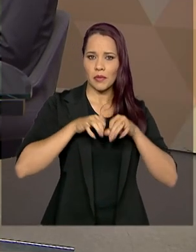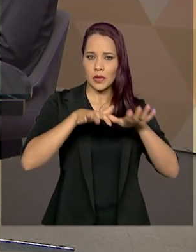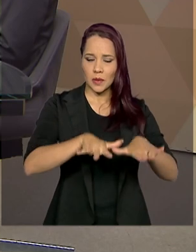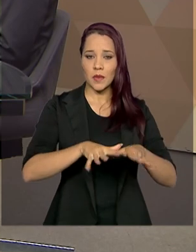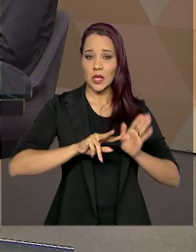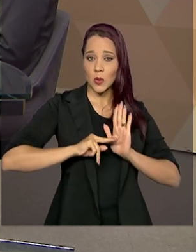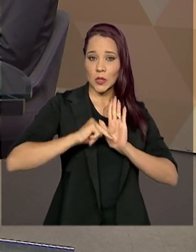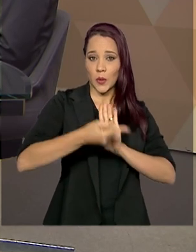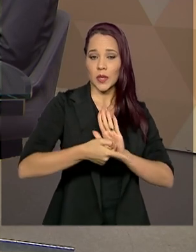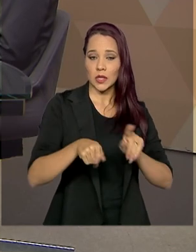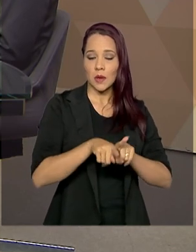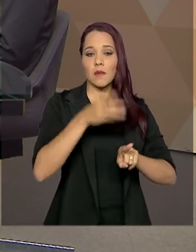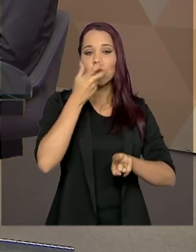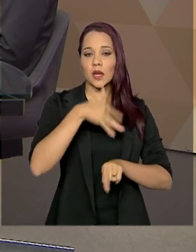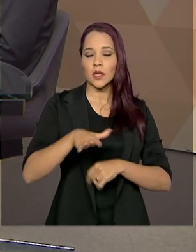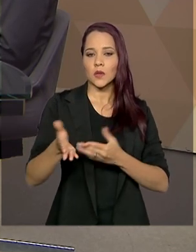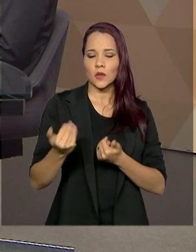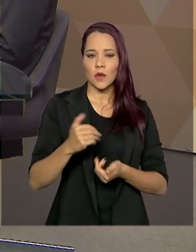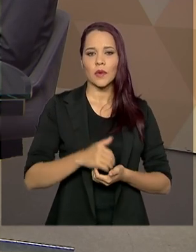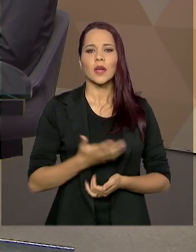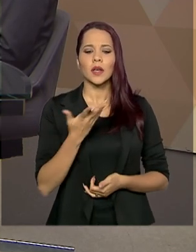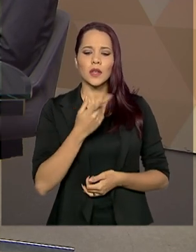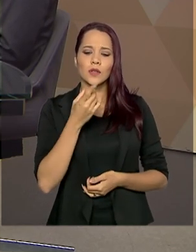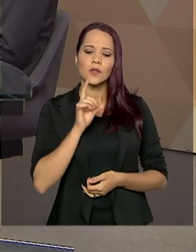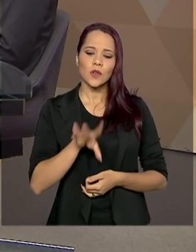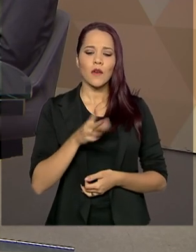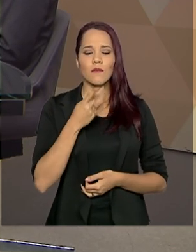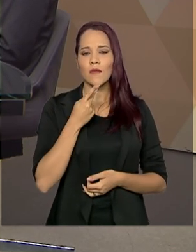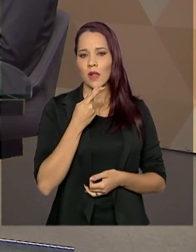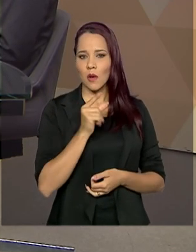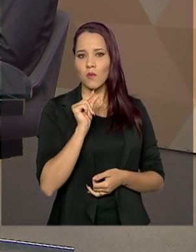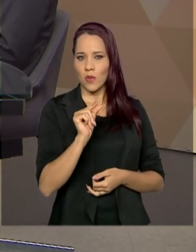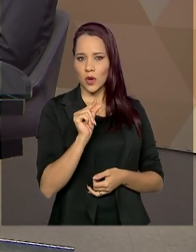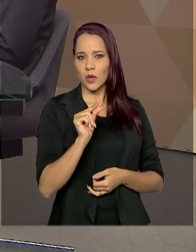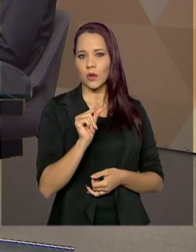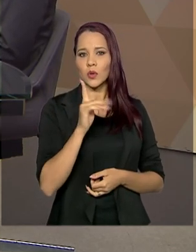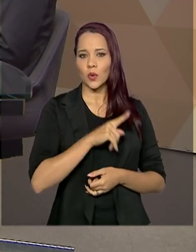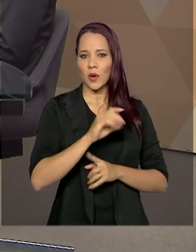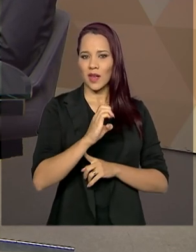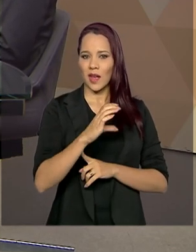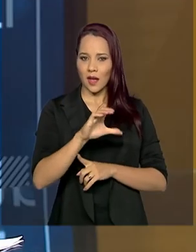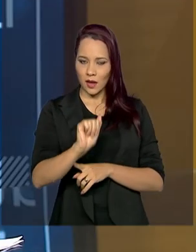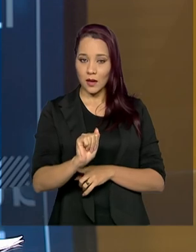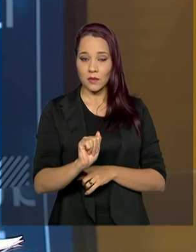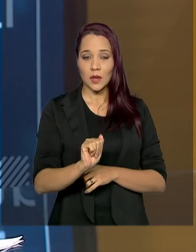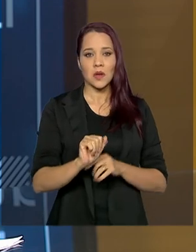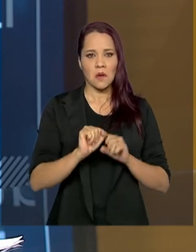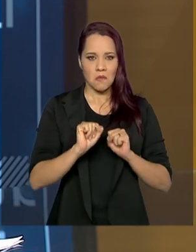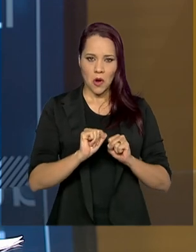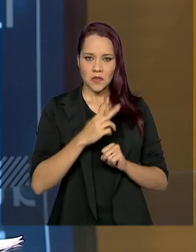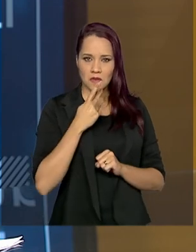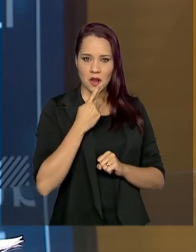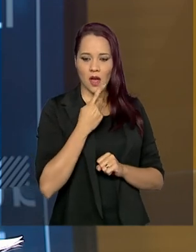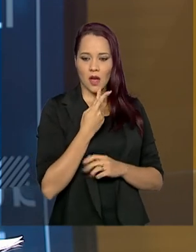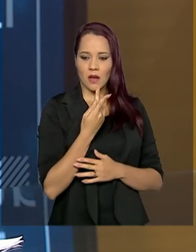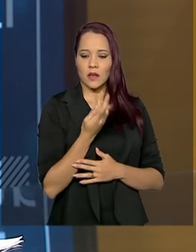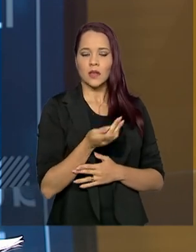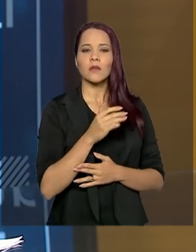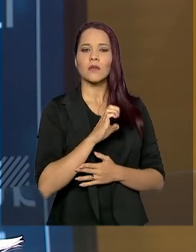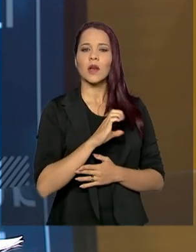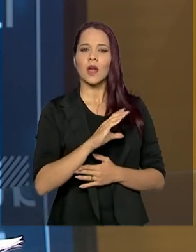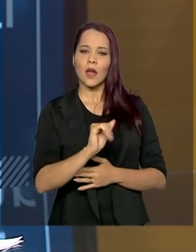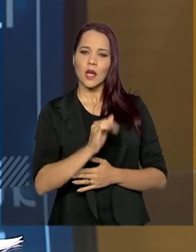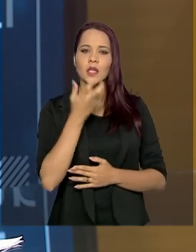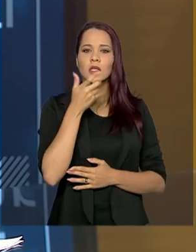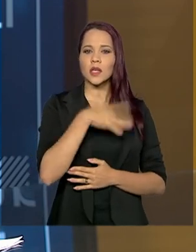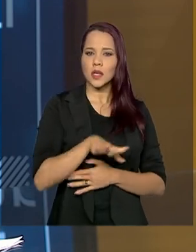também para as crianças e adolescentes, eu queria só retomar um pouquinho a questão do ECA. A gente pode dizer que com o ECA